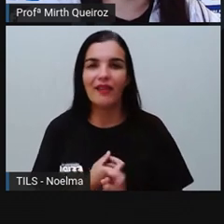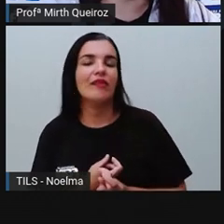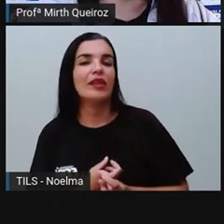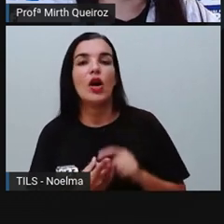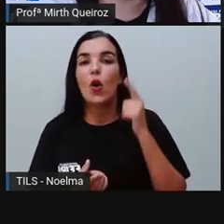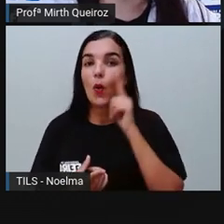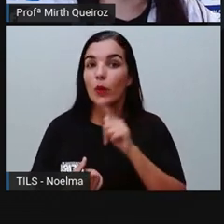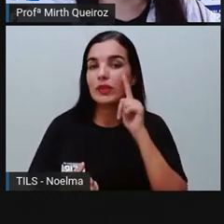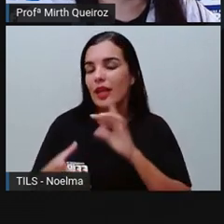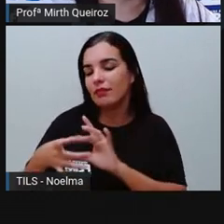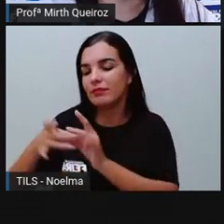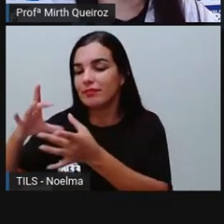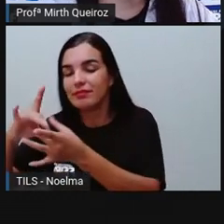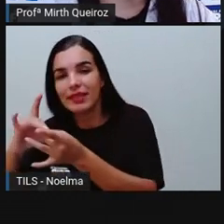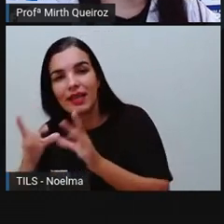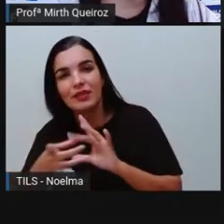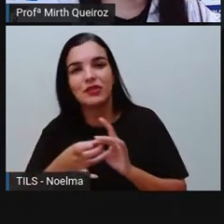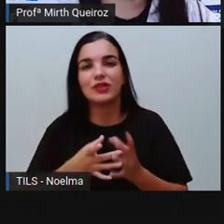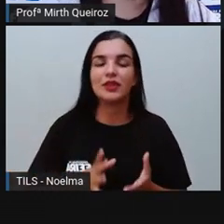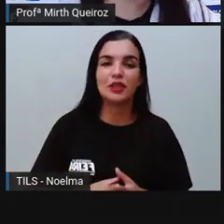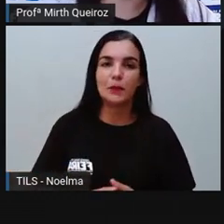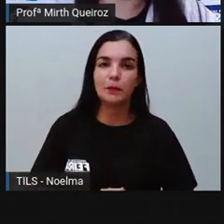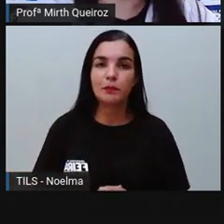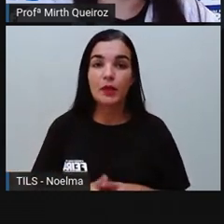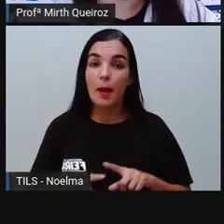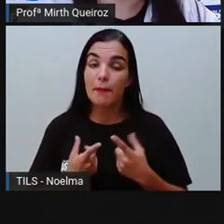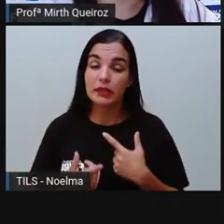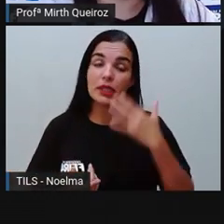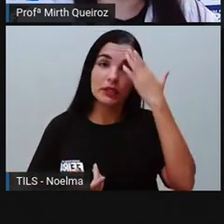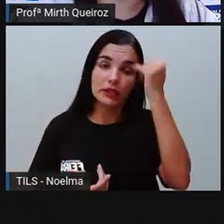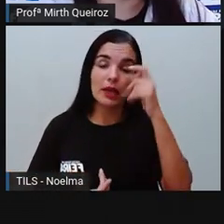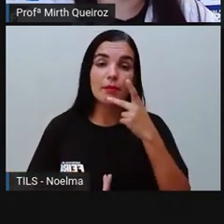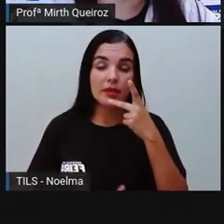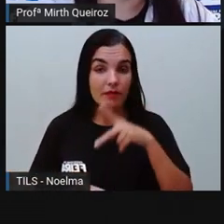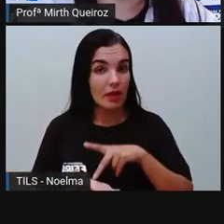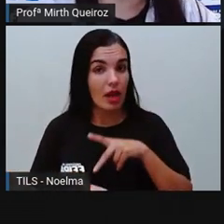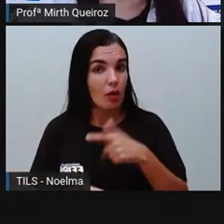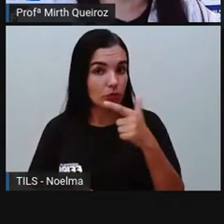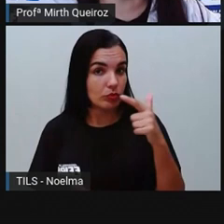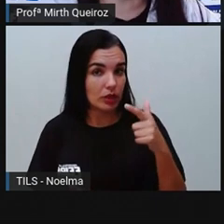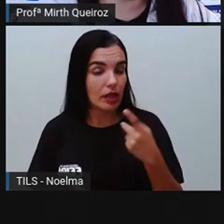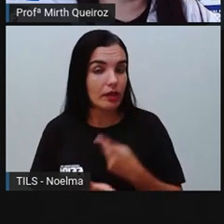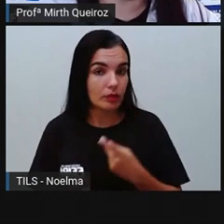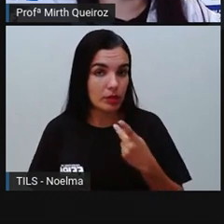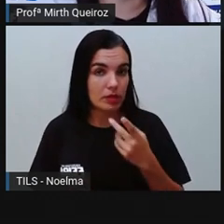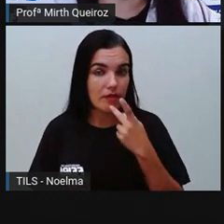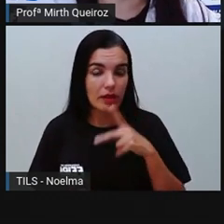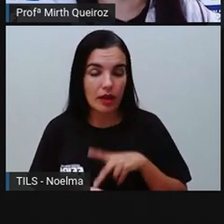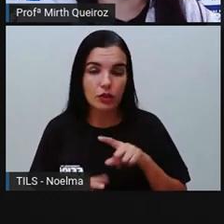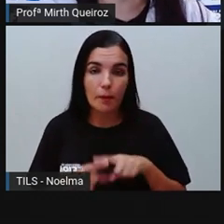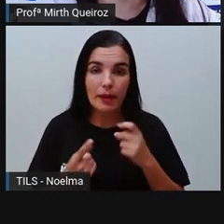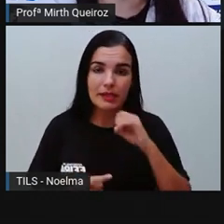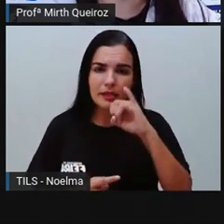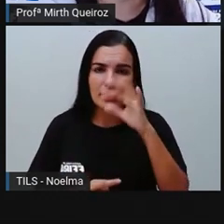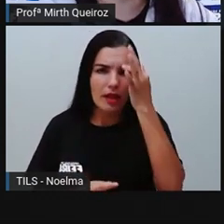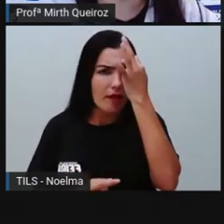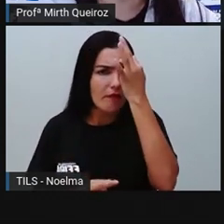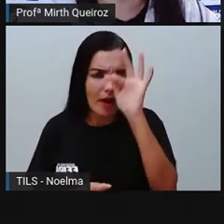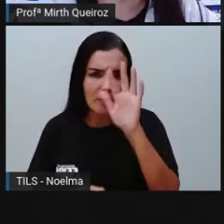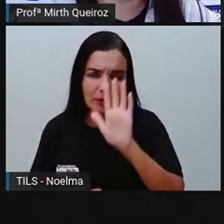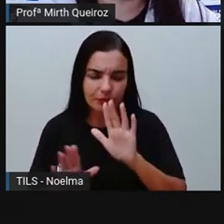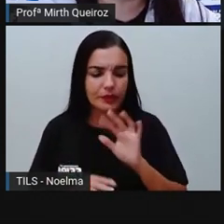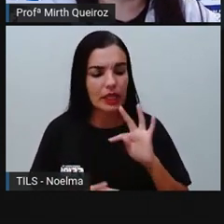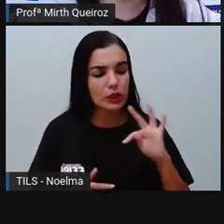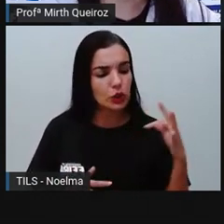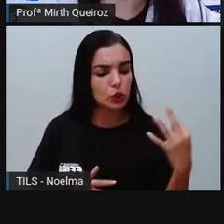Conseguem interagir entre si. Mas, na realidade, isso não acontece. Mas, se tratando de uma fábula, se eles todos ali estivessem